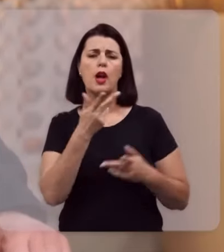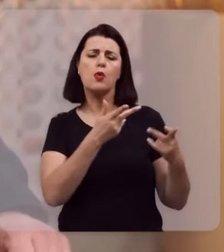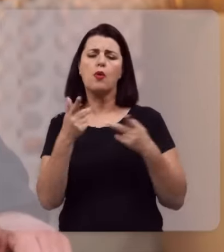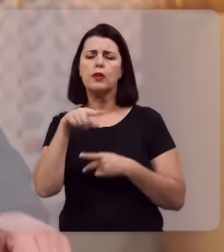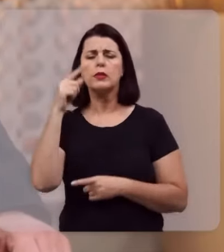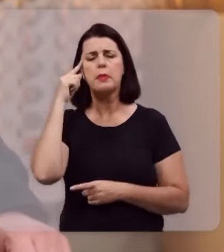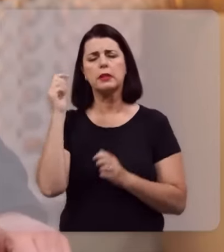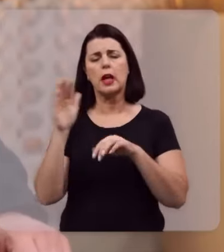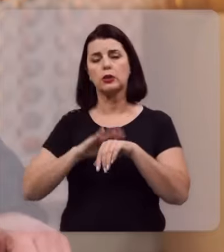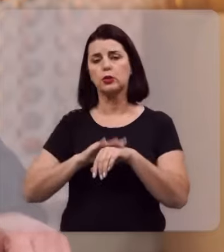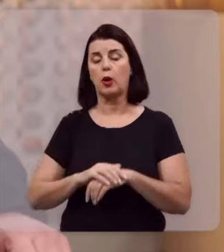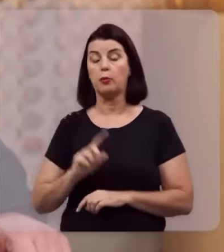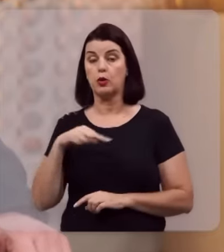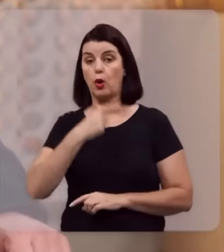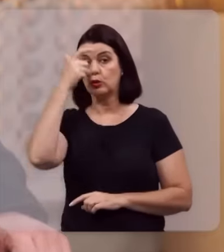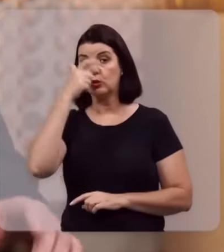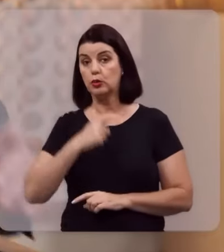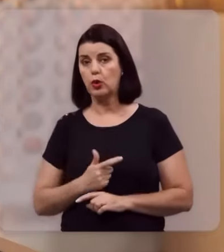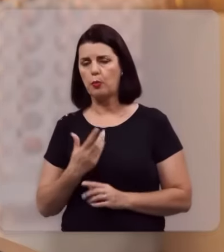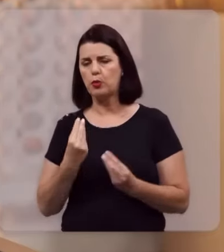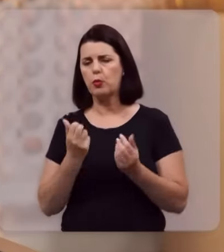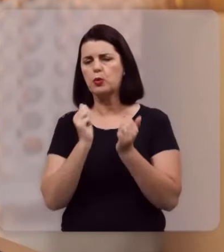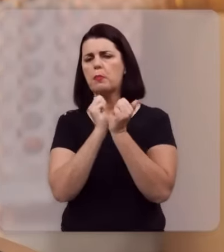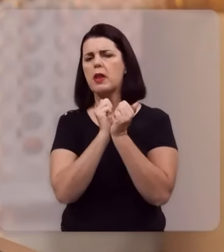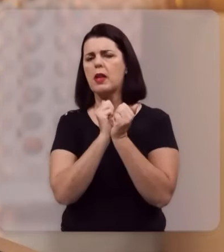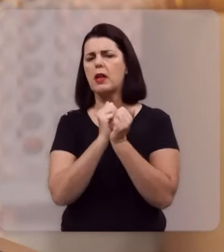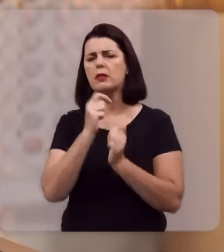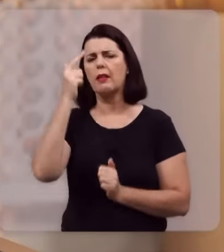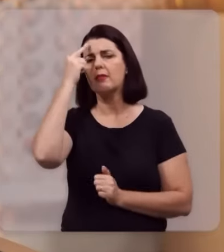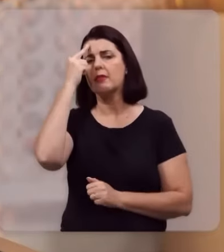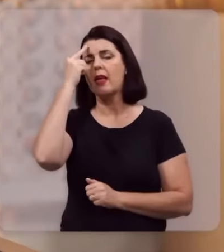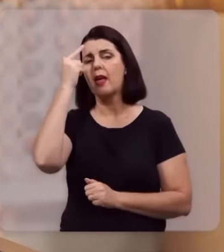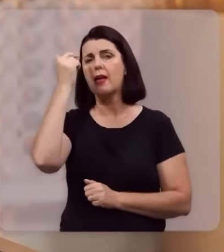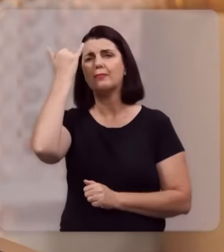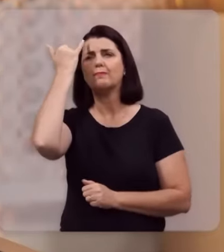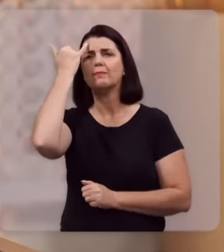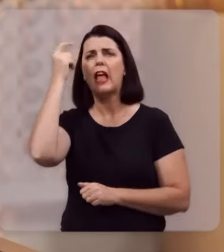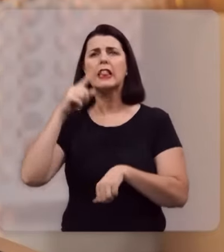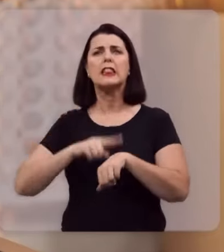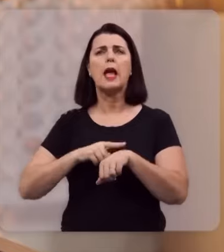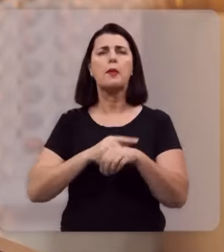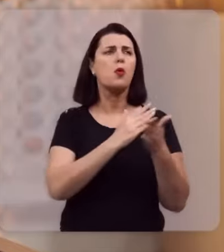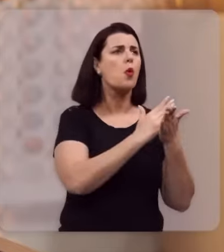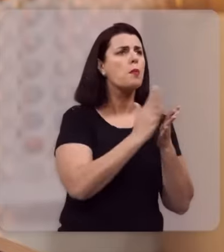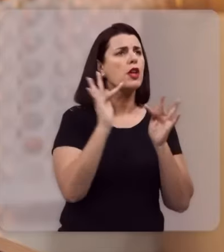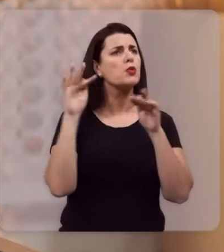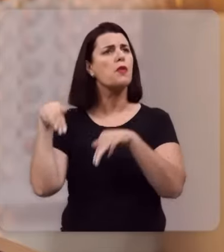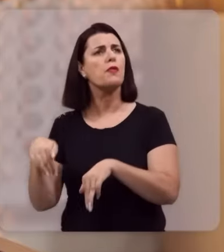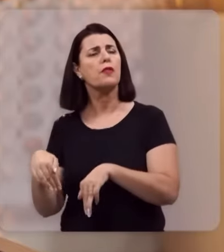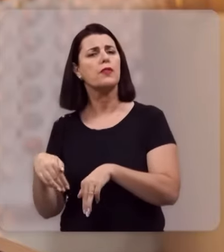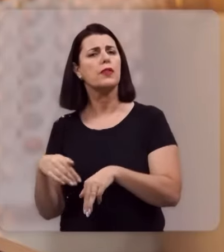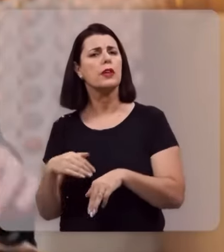convidar você a pensar comigo nisso. Nós somos muito presos à ideia de tempo, começo e fim.